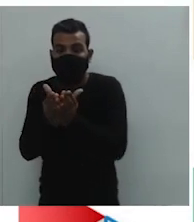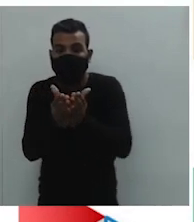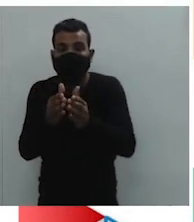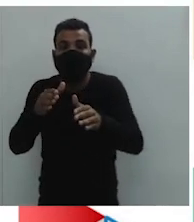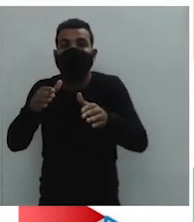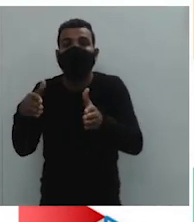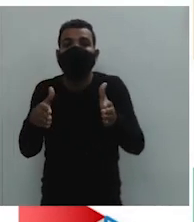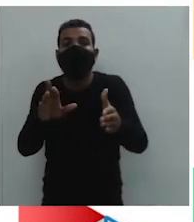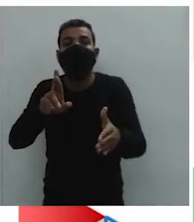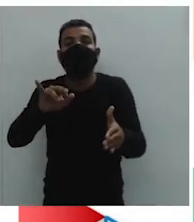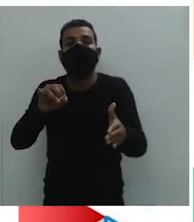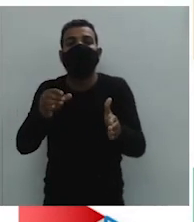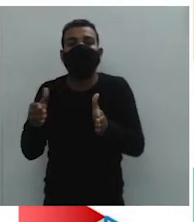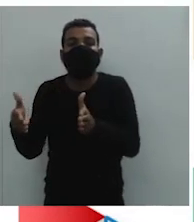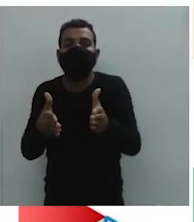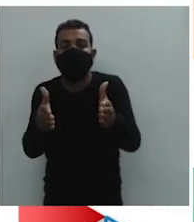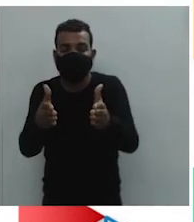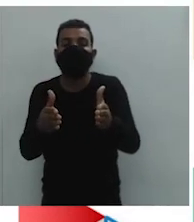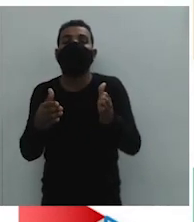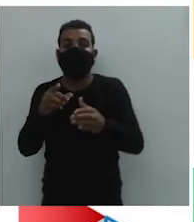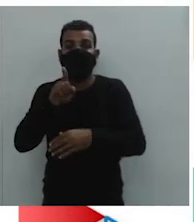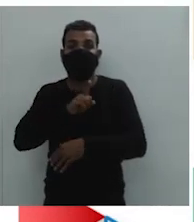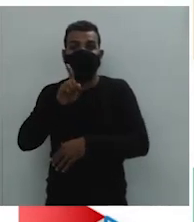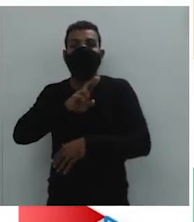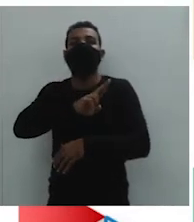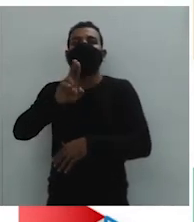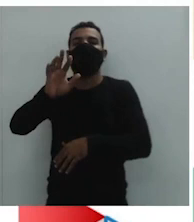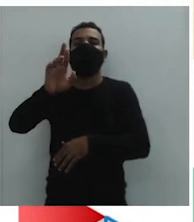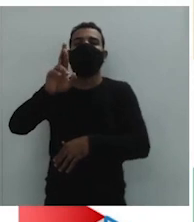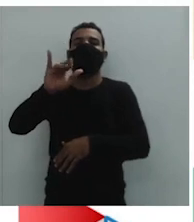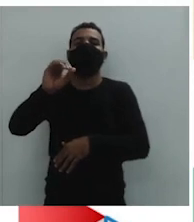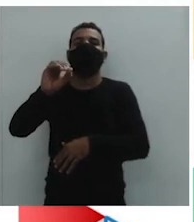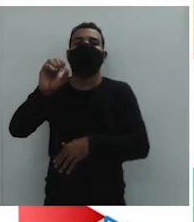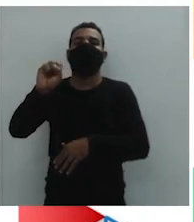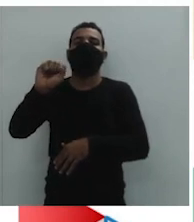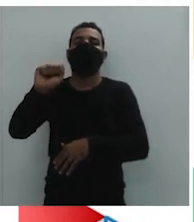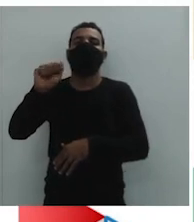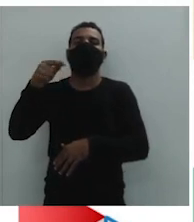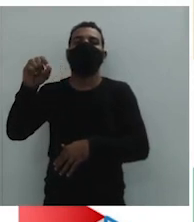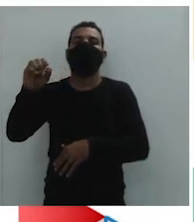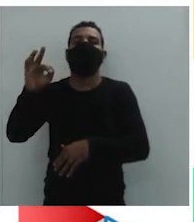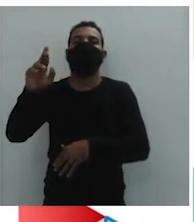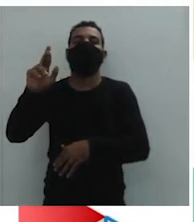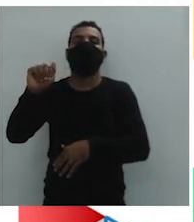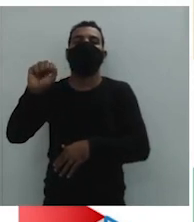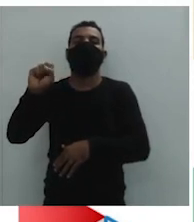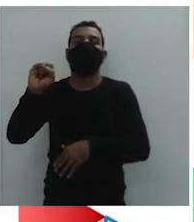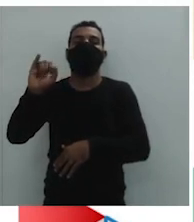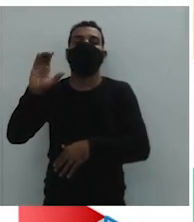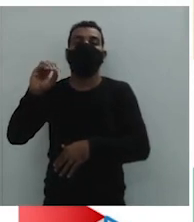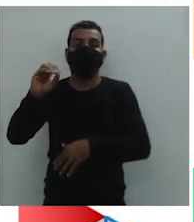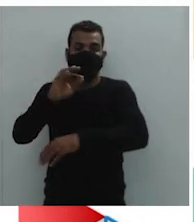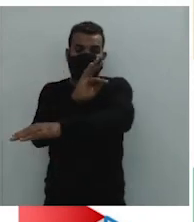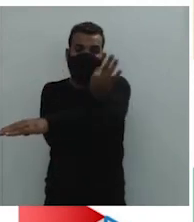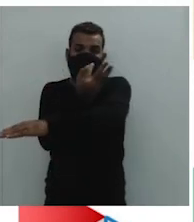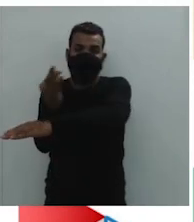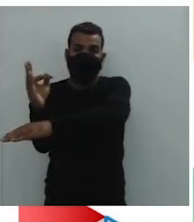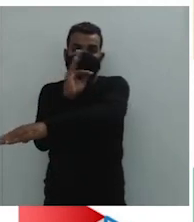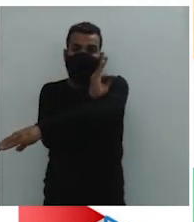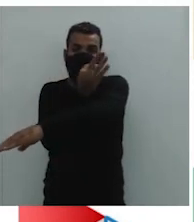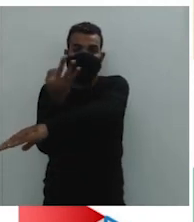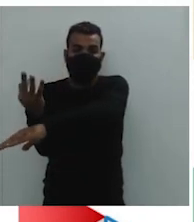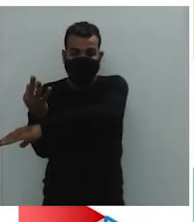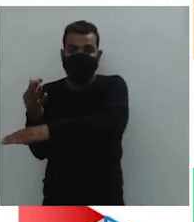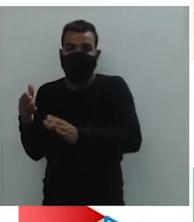principalmente o São Francisco, certo? Que, inclusive, ele ficou conhecido como o Rio dos Currais.